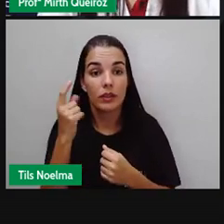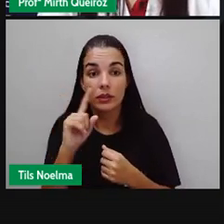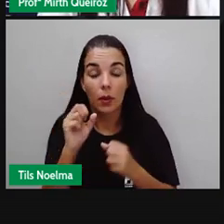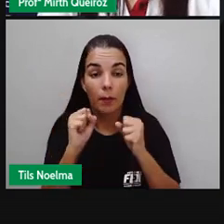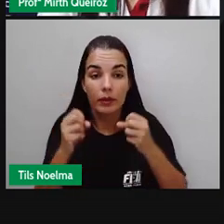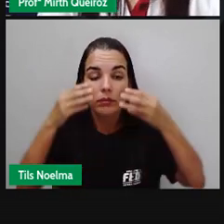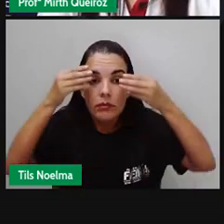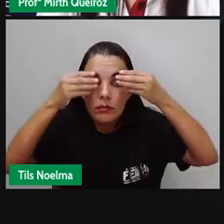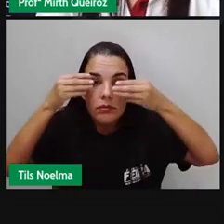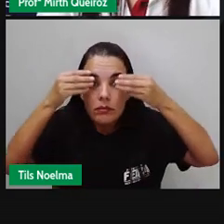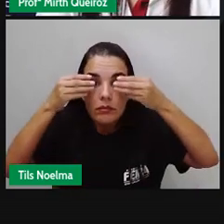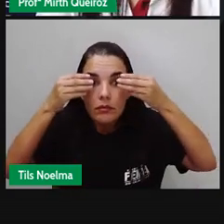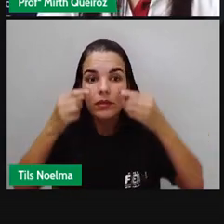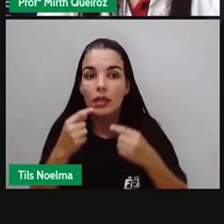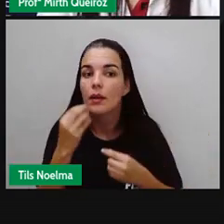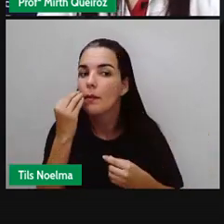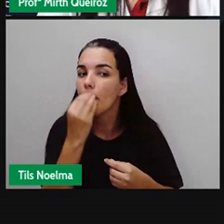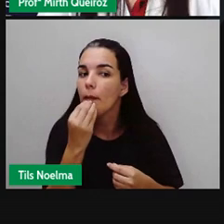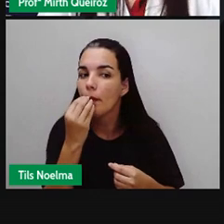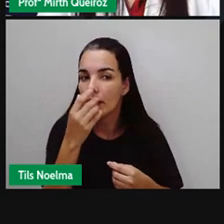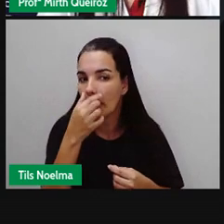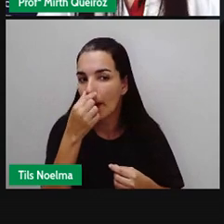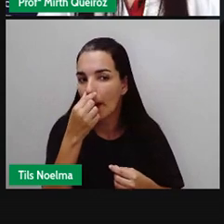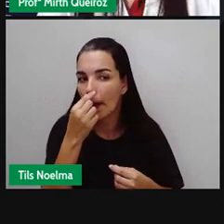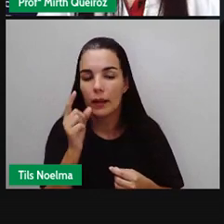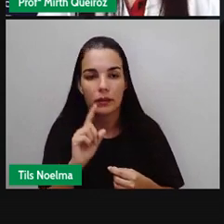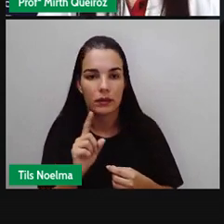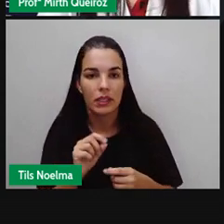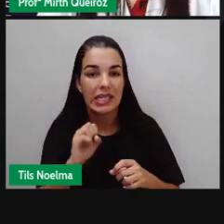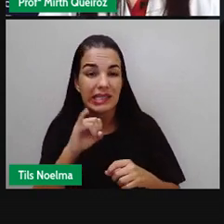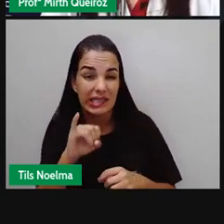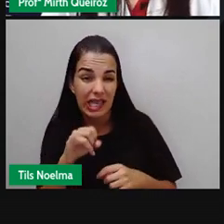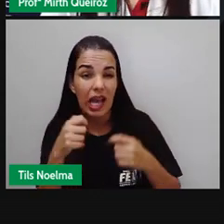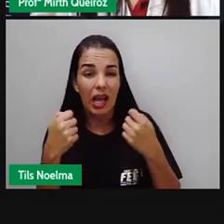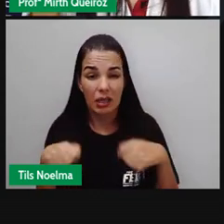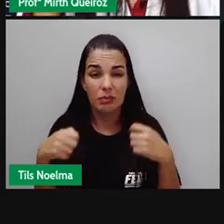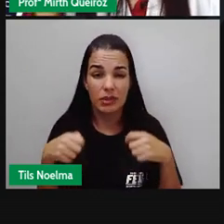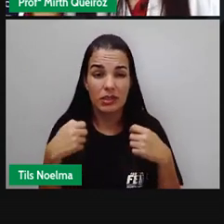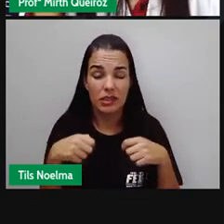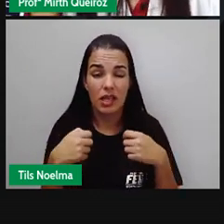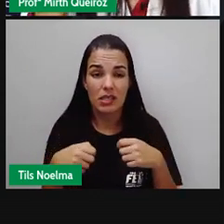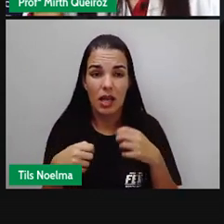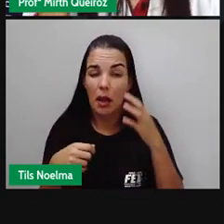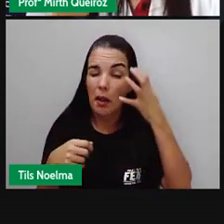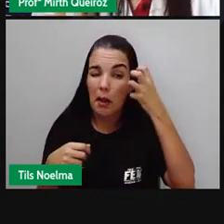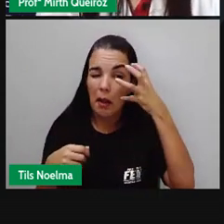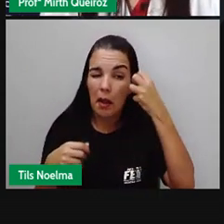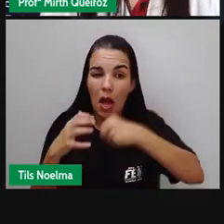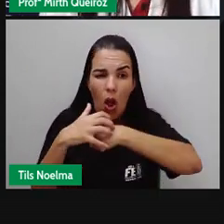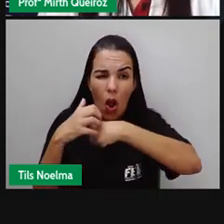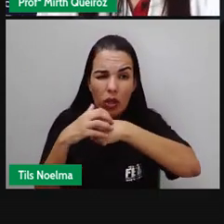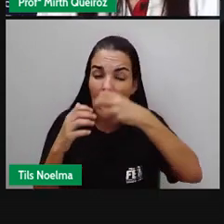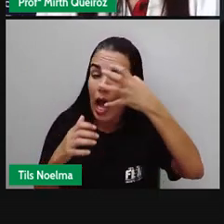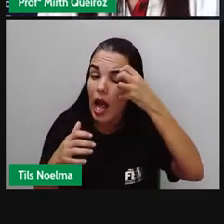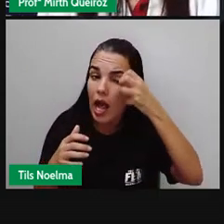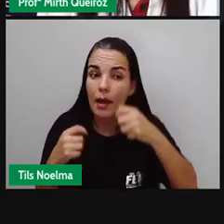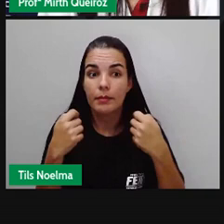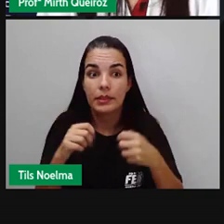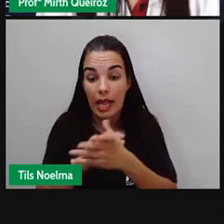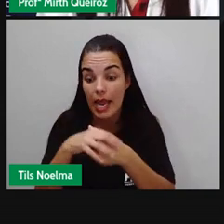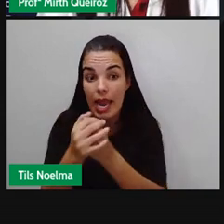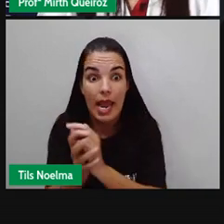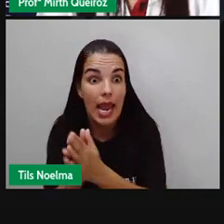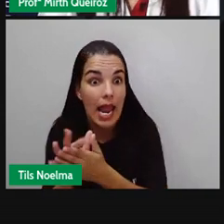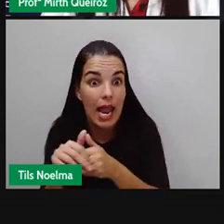olhos, nem a nossa boca e nem o nosso nariz. Caso a gente sinta coceira ou alguma coisa, a gente tem que lavar